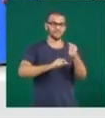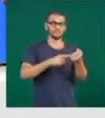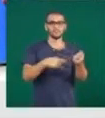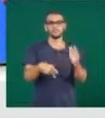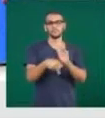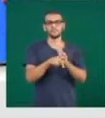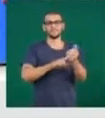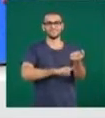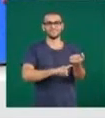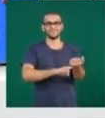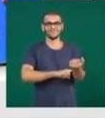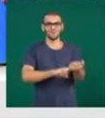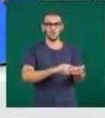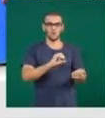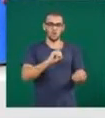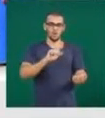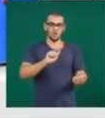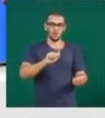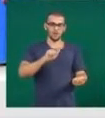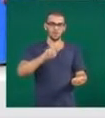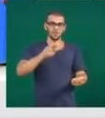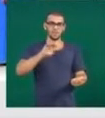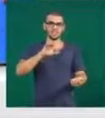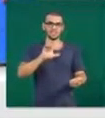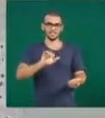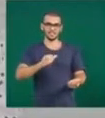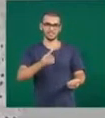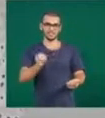de origem genética ou adquirida,